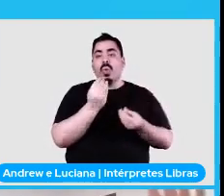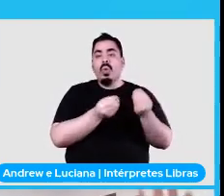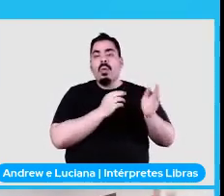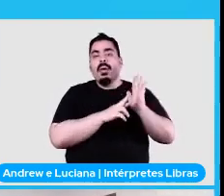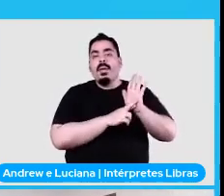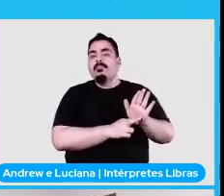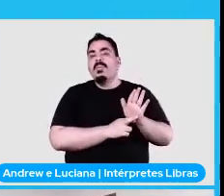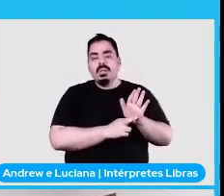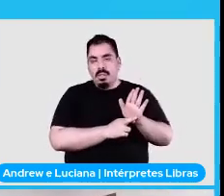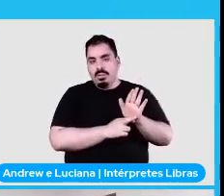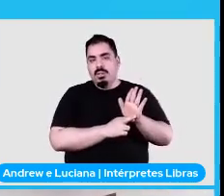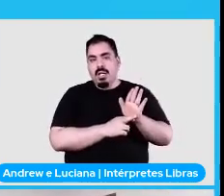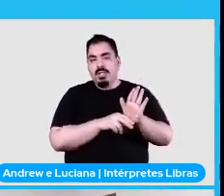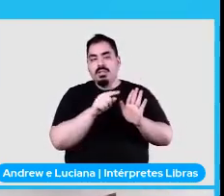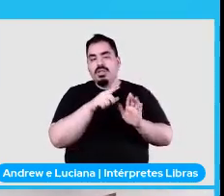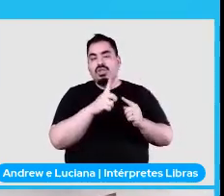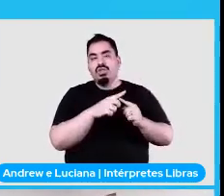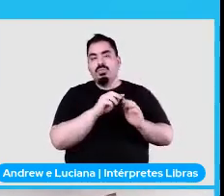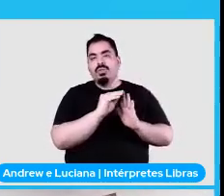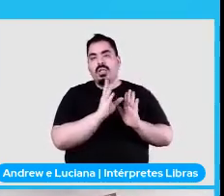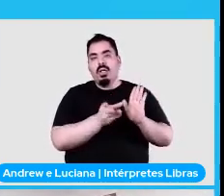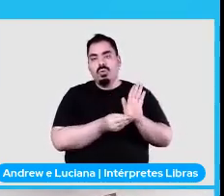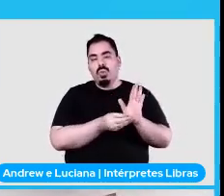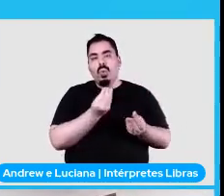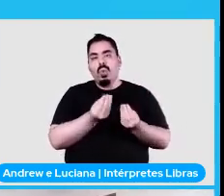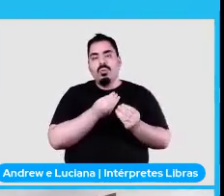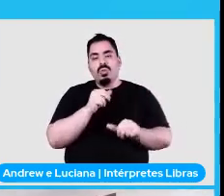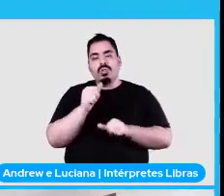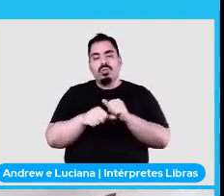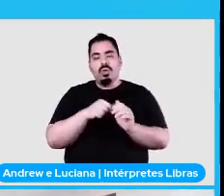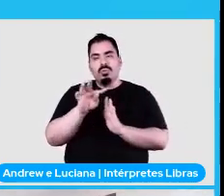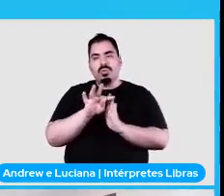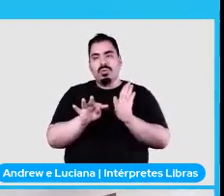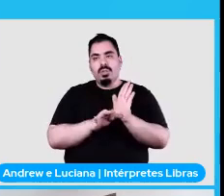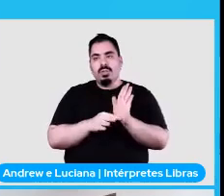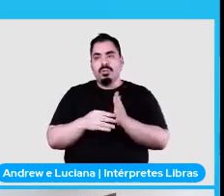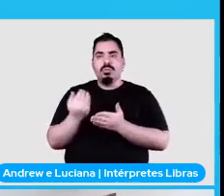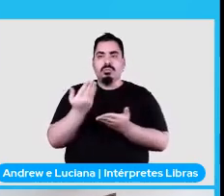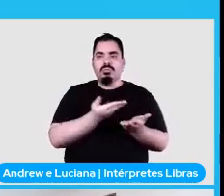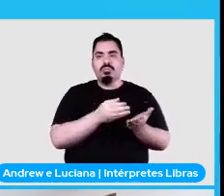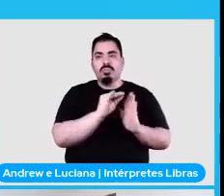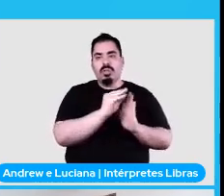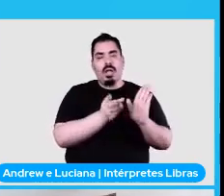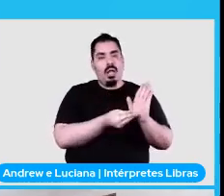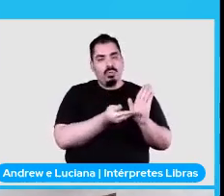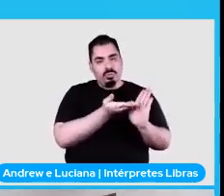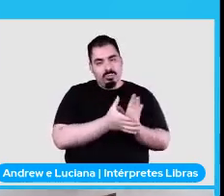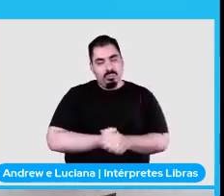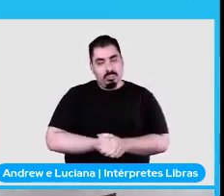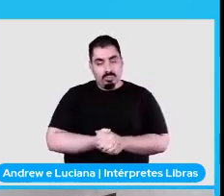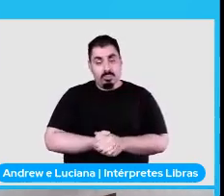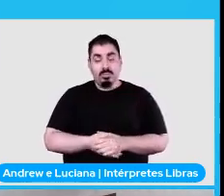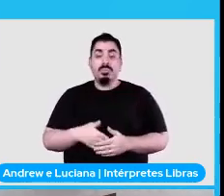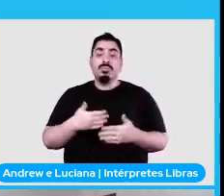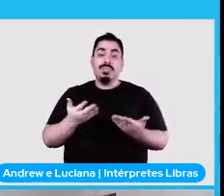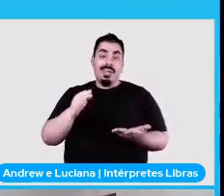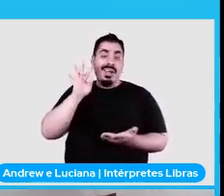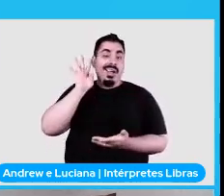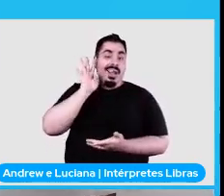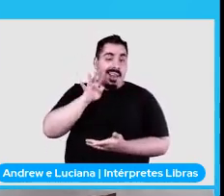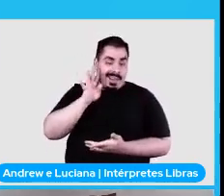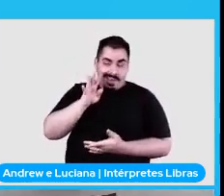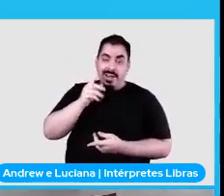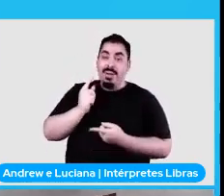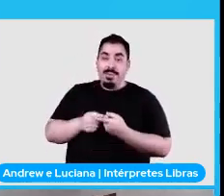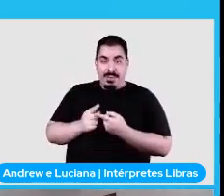passo do texto para número? E aí, é muito legal porque, dependendo do